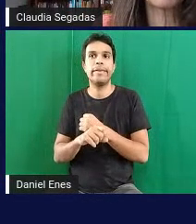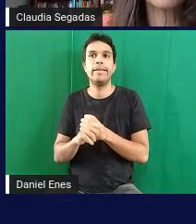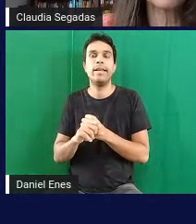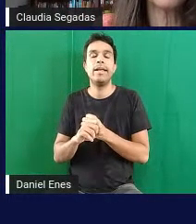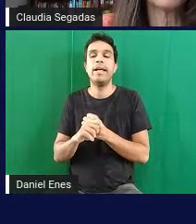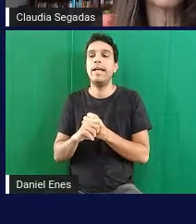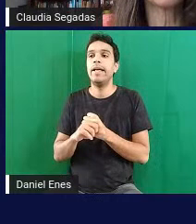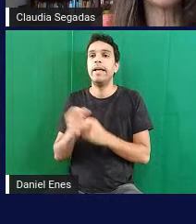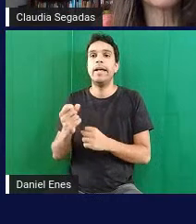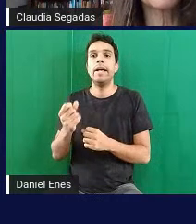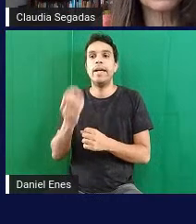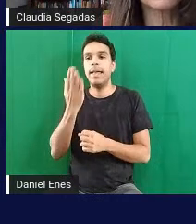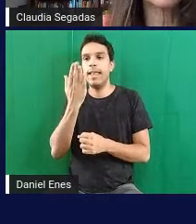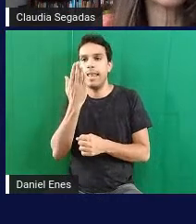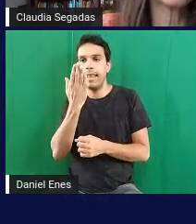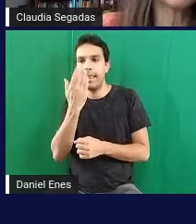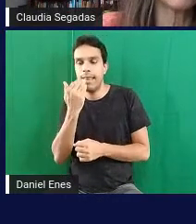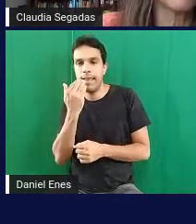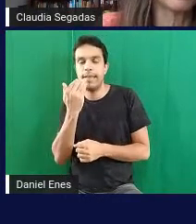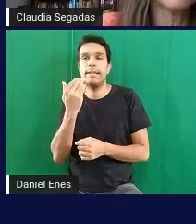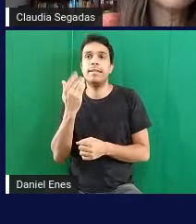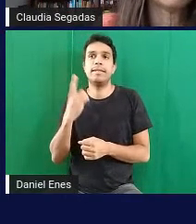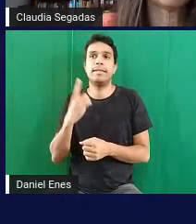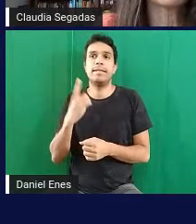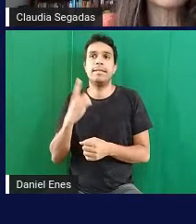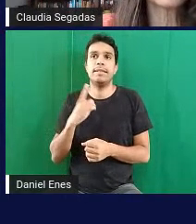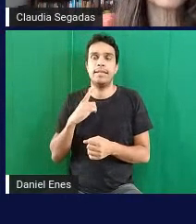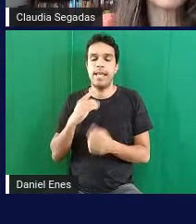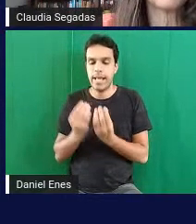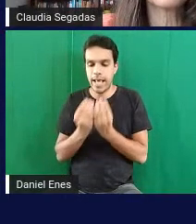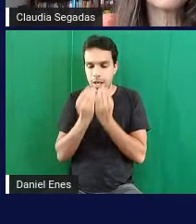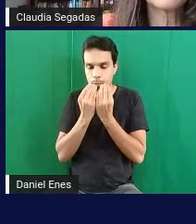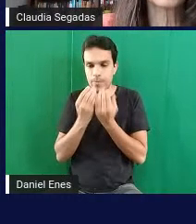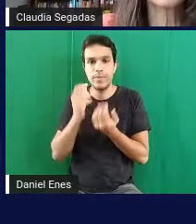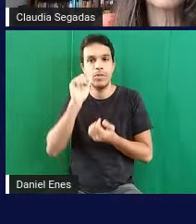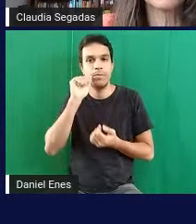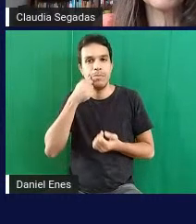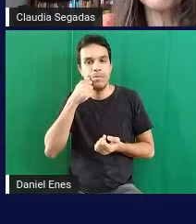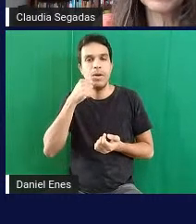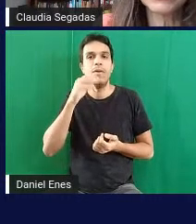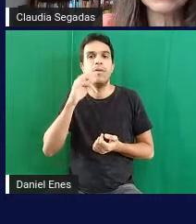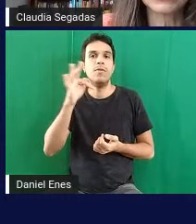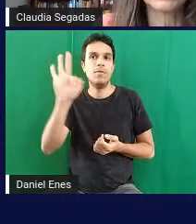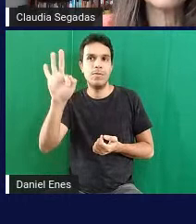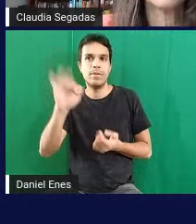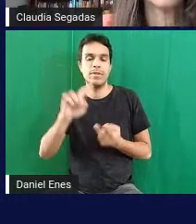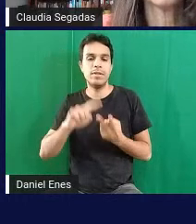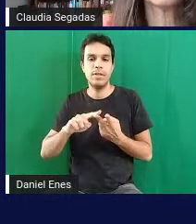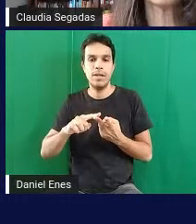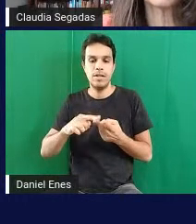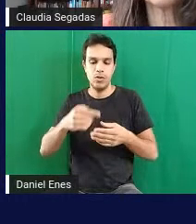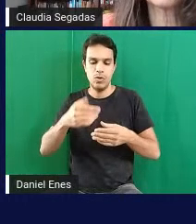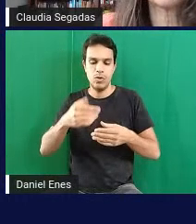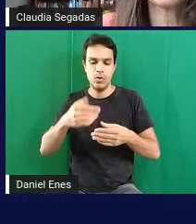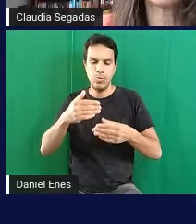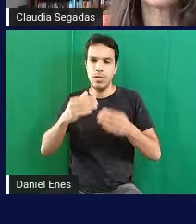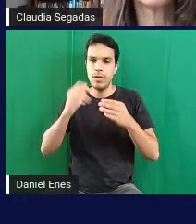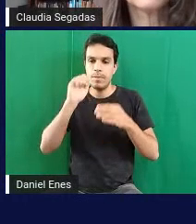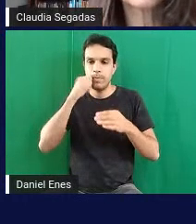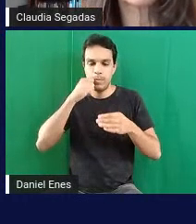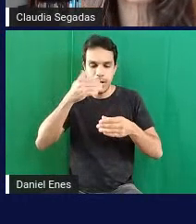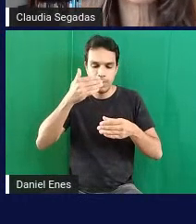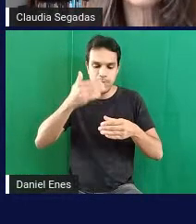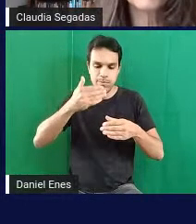há dois tipos de sanduíche pão francês e pão de forma para o recheio a queijo salame mortadela quantos tipos